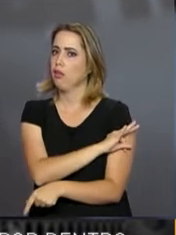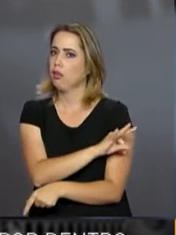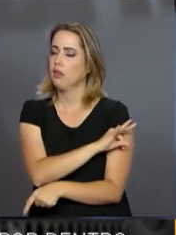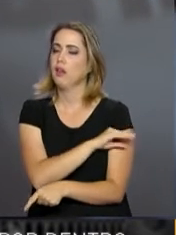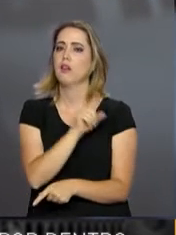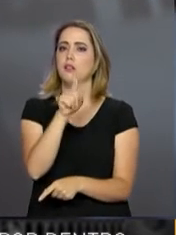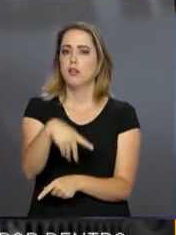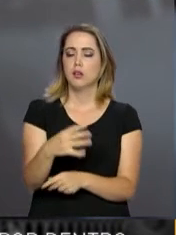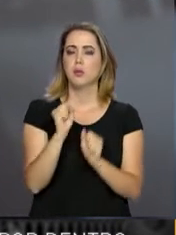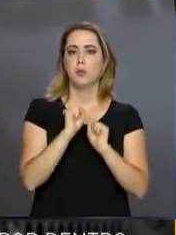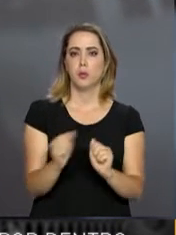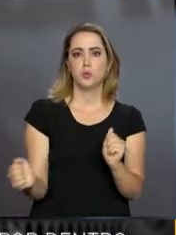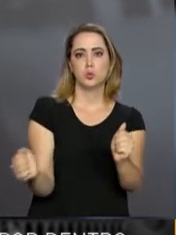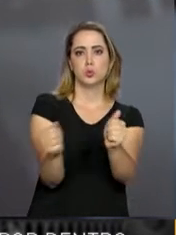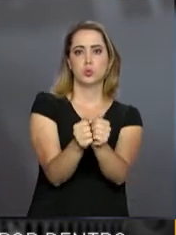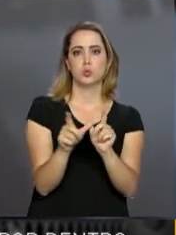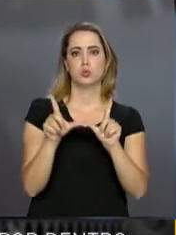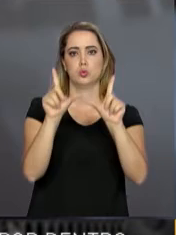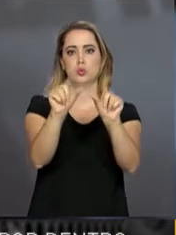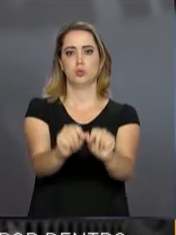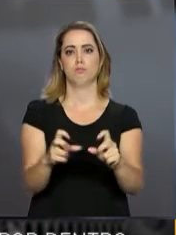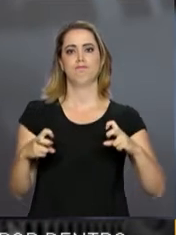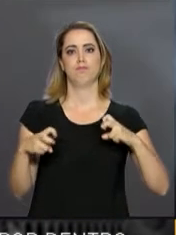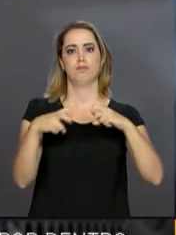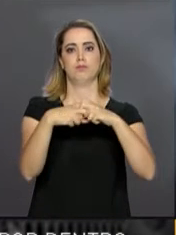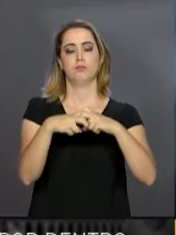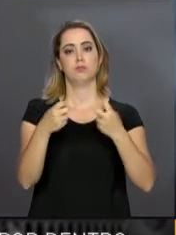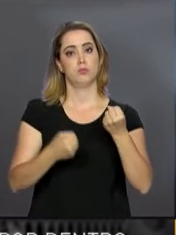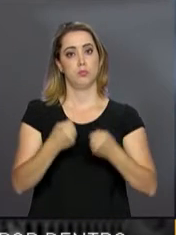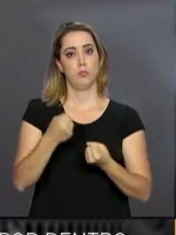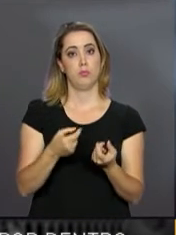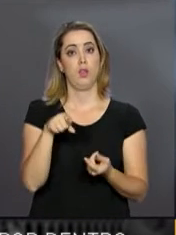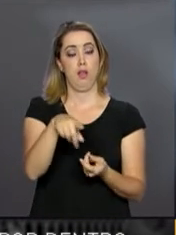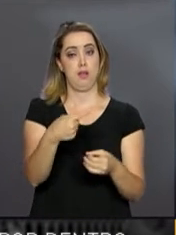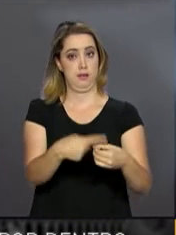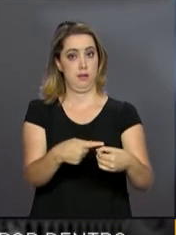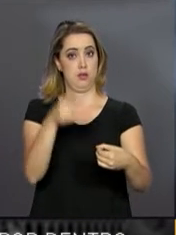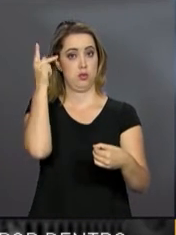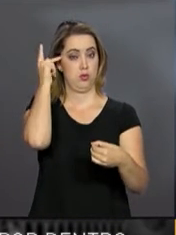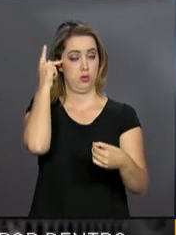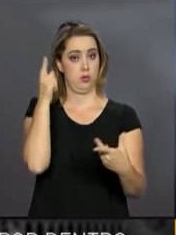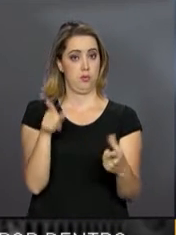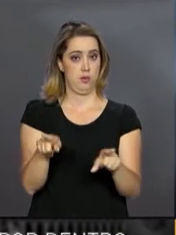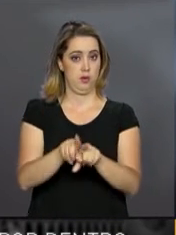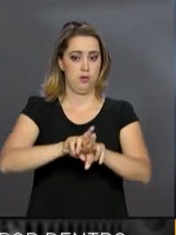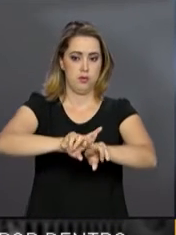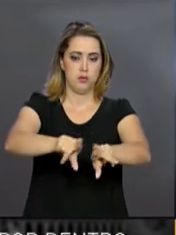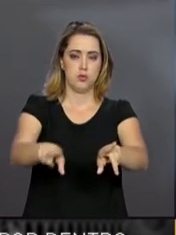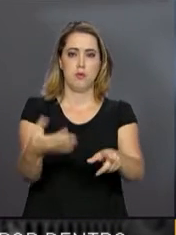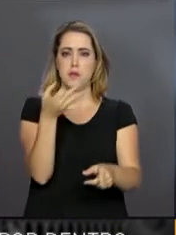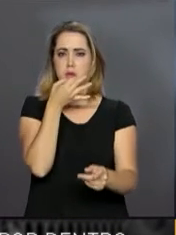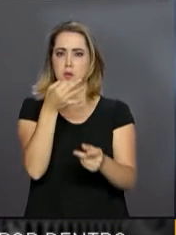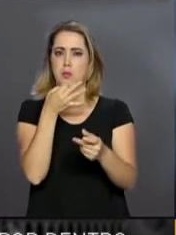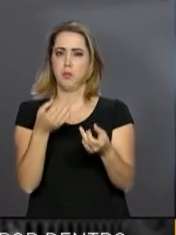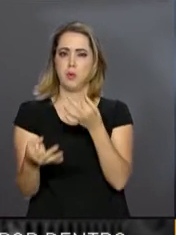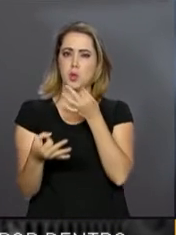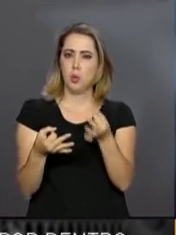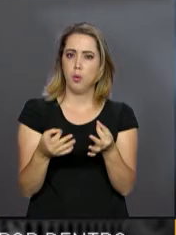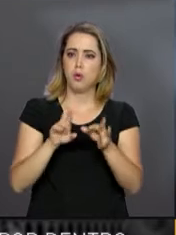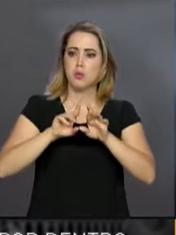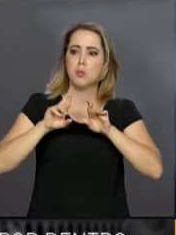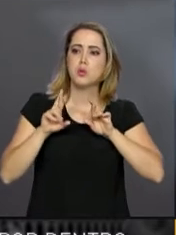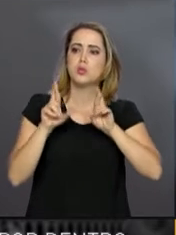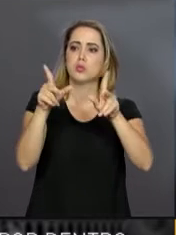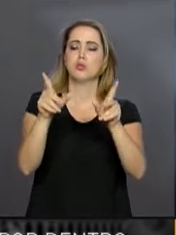pode-se trabalhar conjuntamente na redução dos acidentes de trânsito. No caso de Botucatu, houve diversas sugestões de alteração de sinalização,